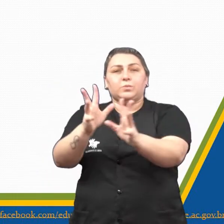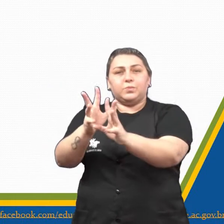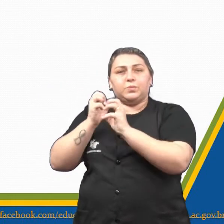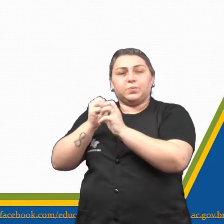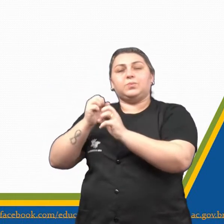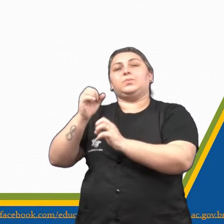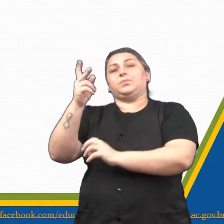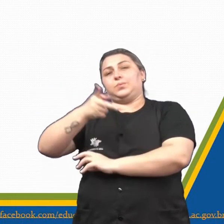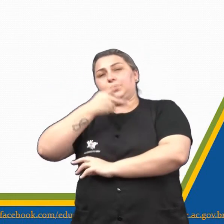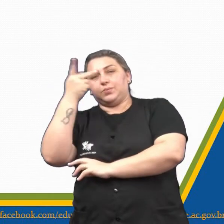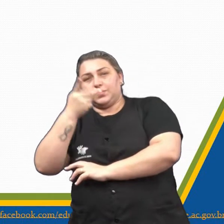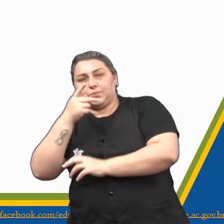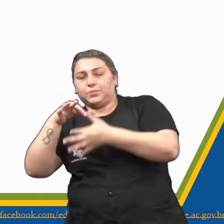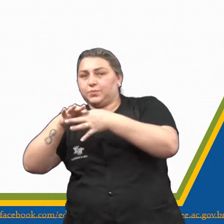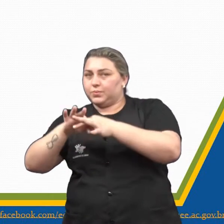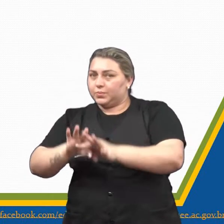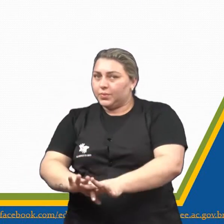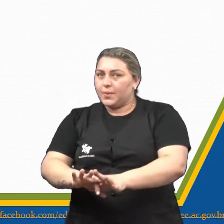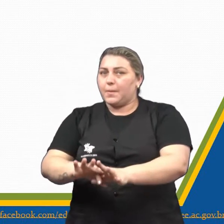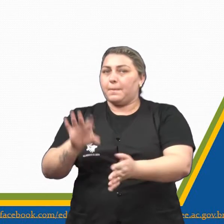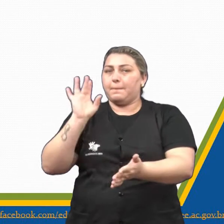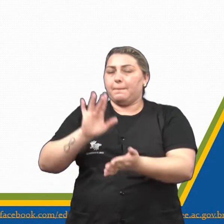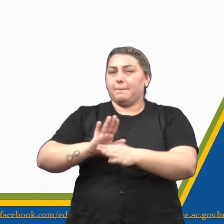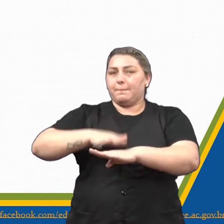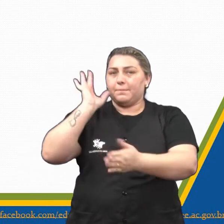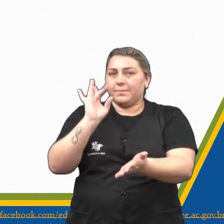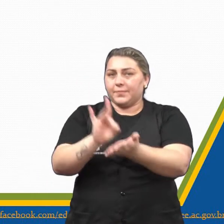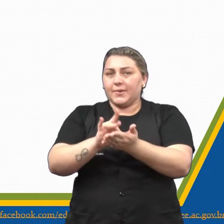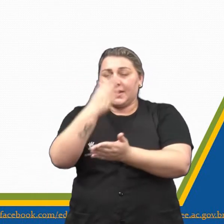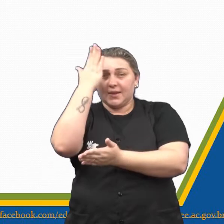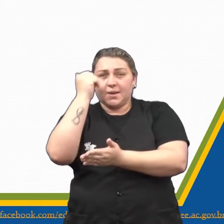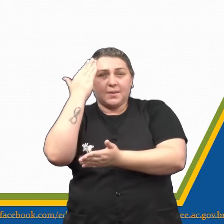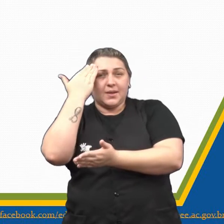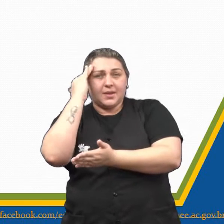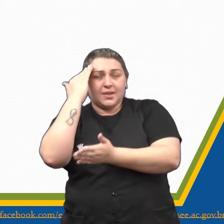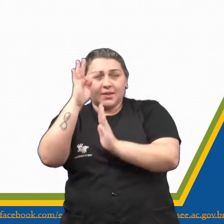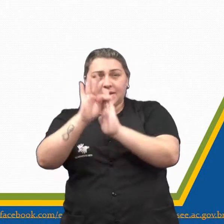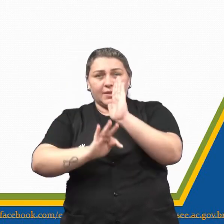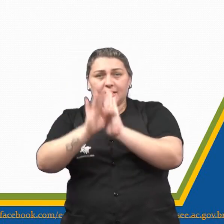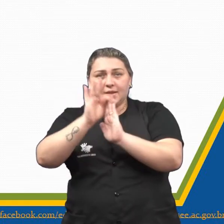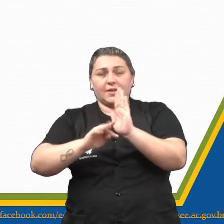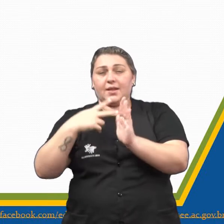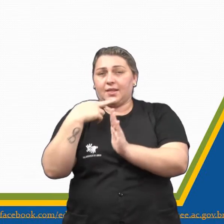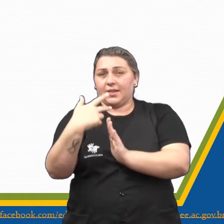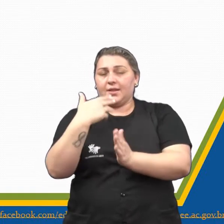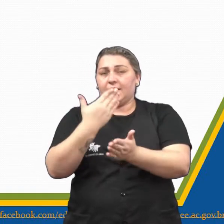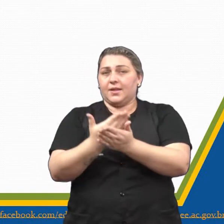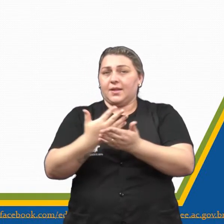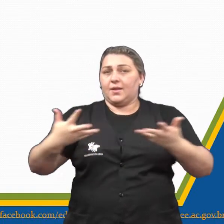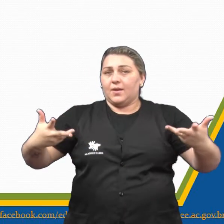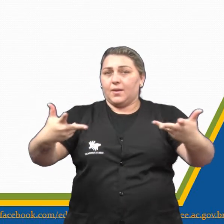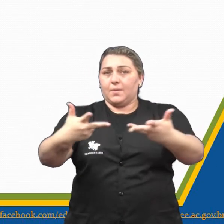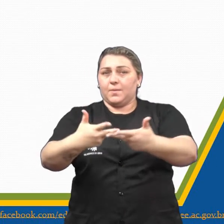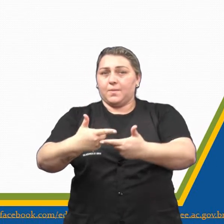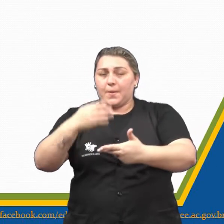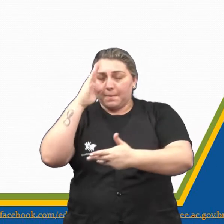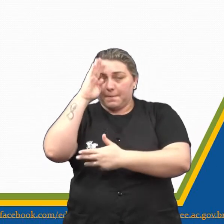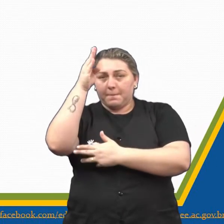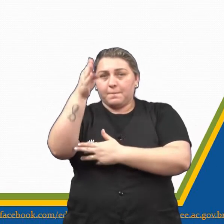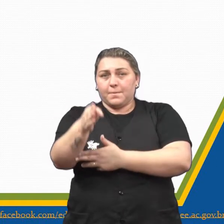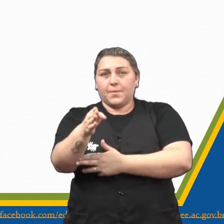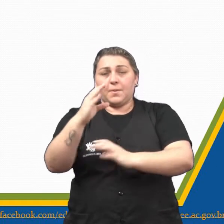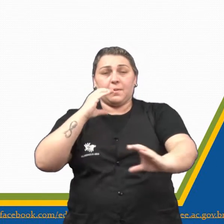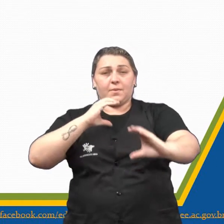o conhecimento mais autêntico. Saber interpretar um texto na língua que se está estudando é uma habilidade essencial para a